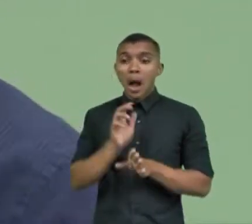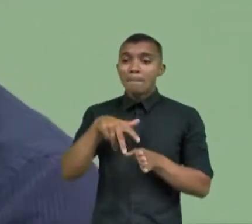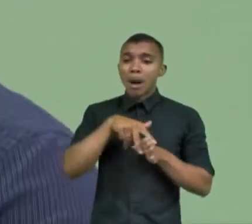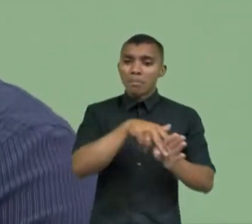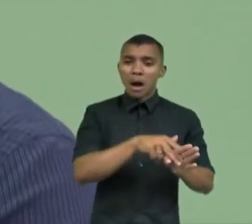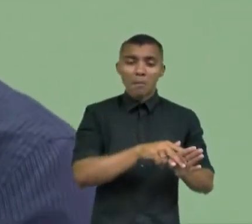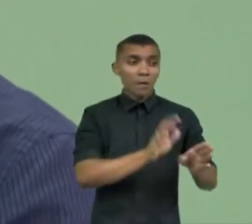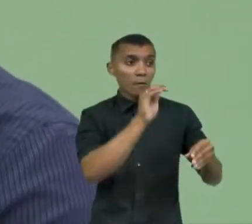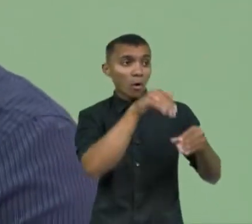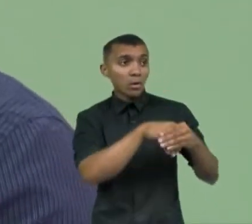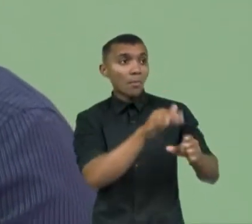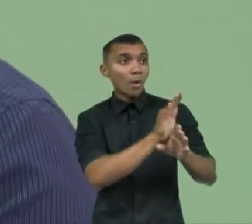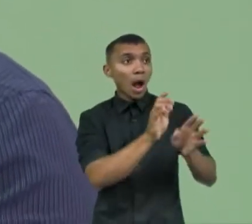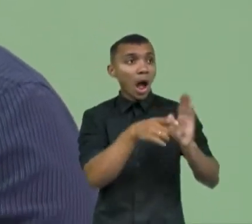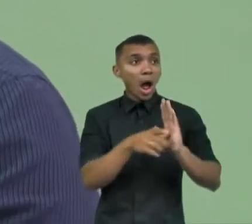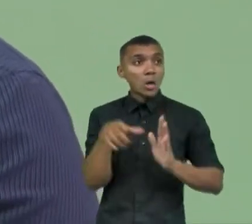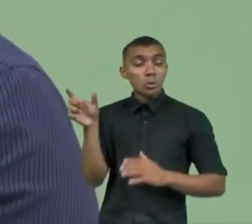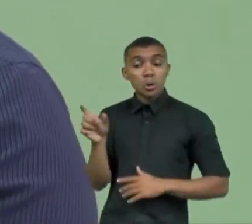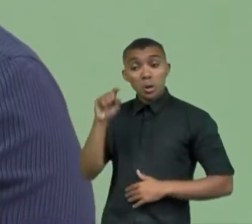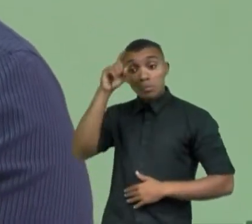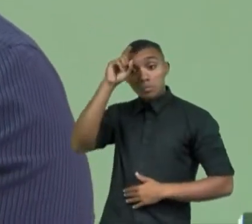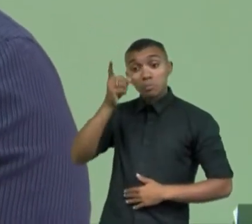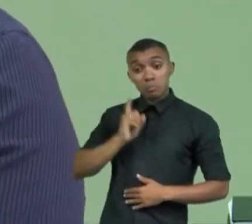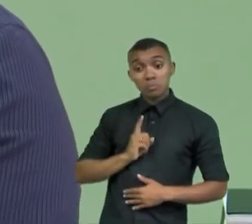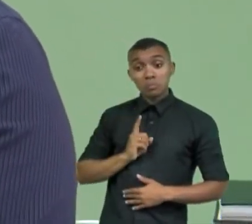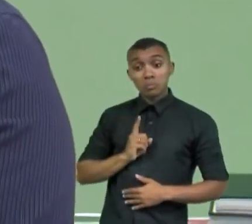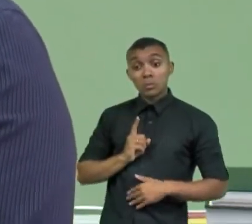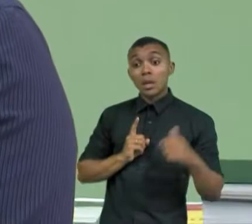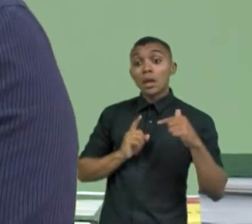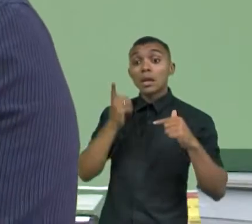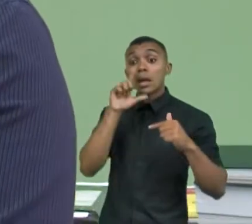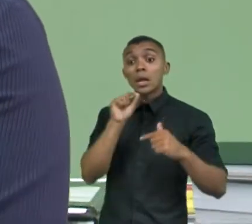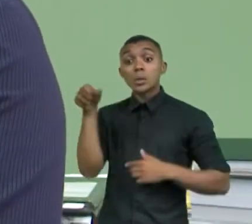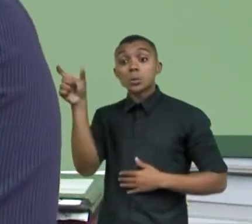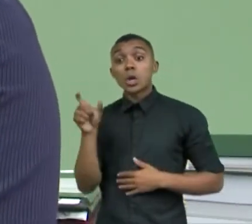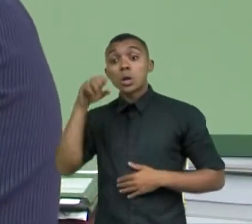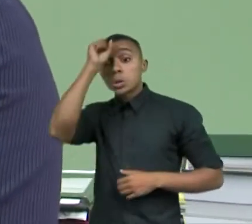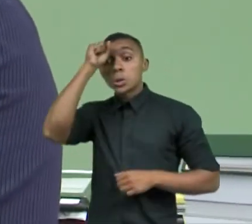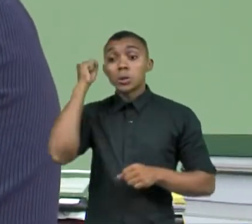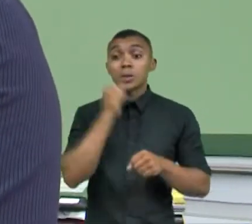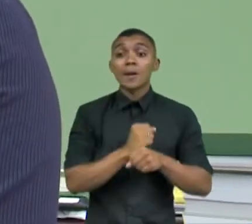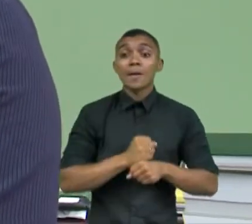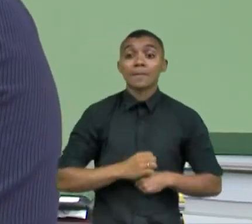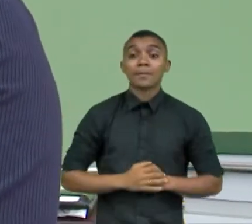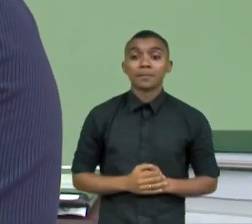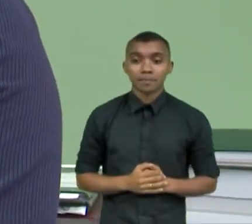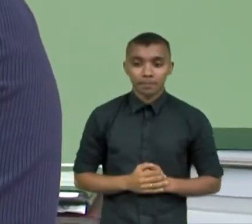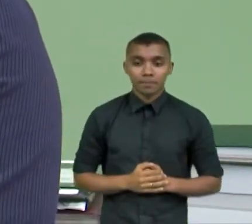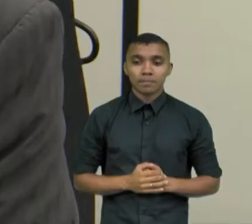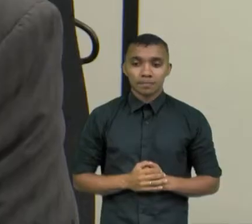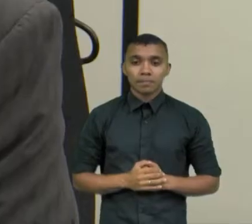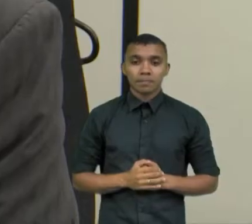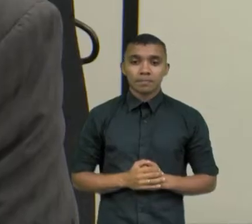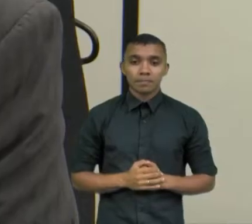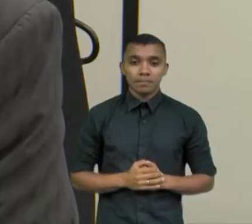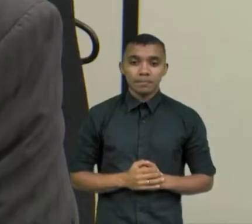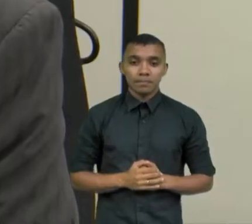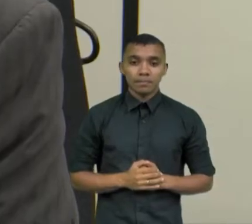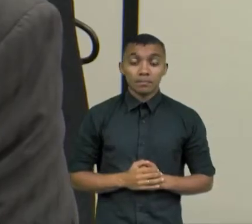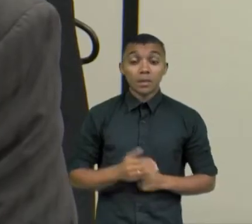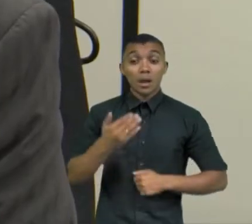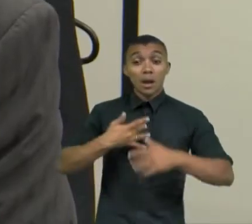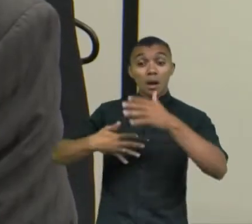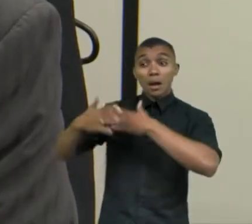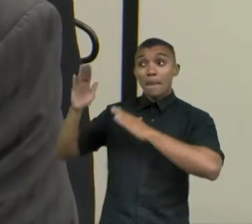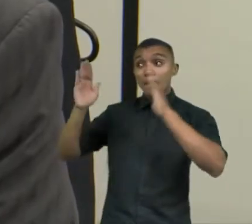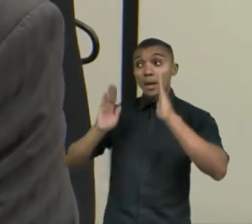candidato que foi definido pelo seu fazendeiro, pelo seu proprietário da fazenda que ele estava. Nesta época, a eleição